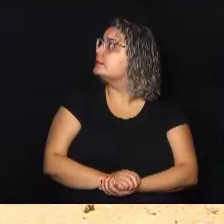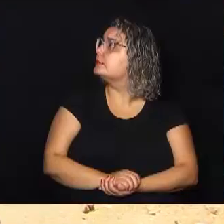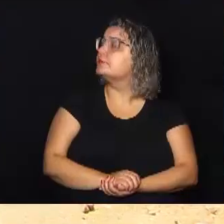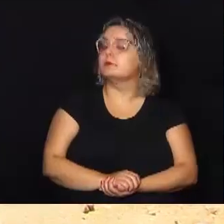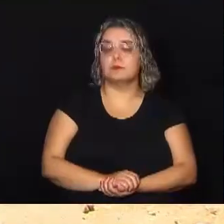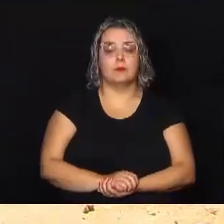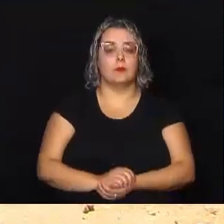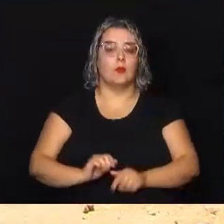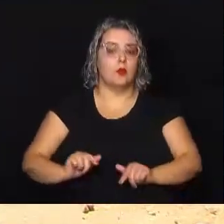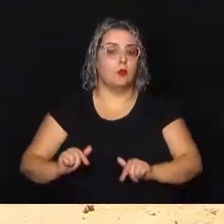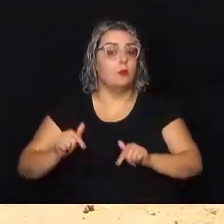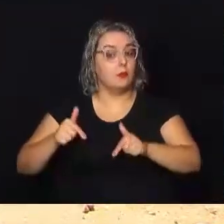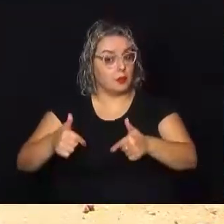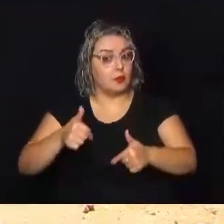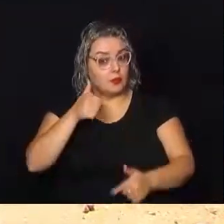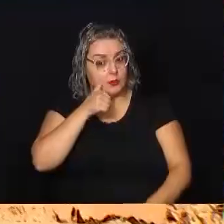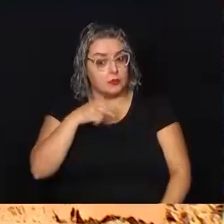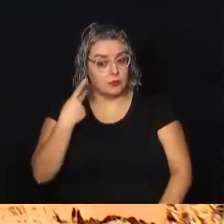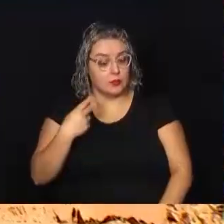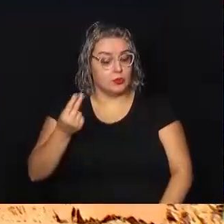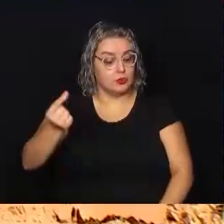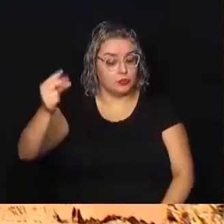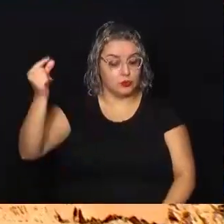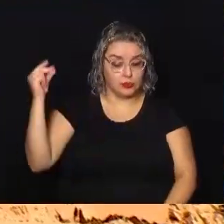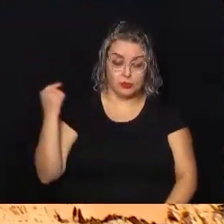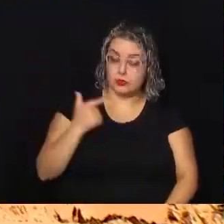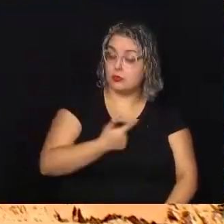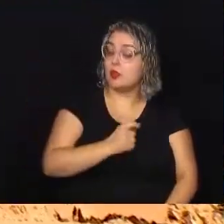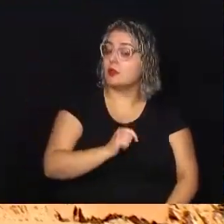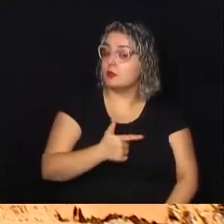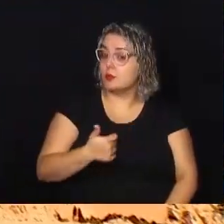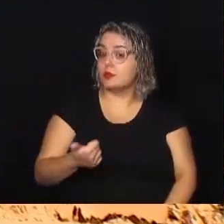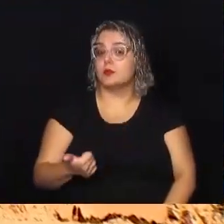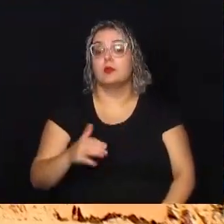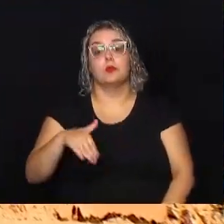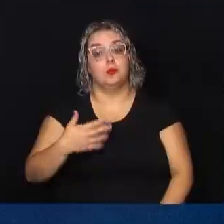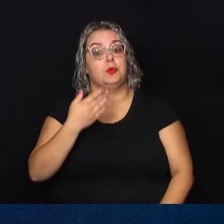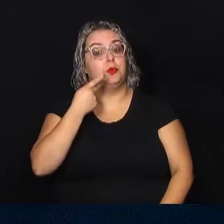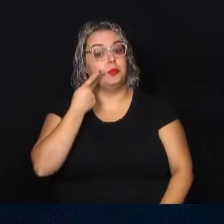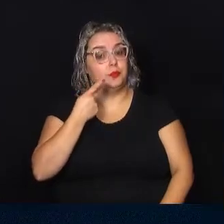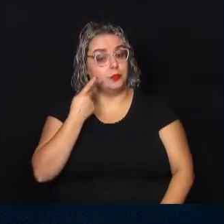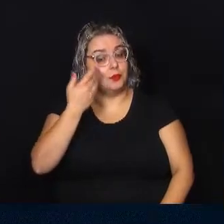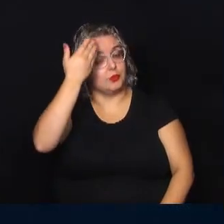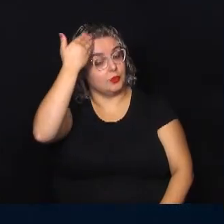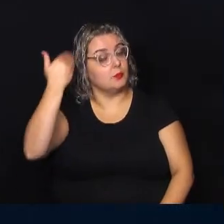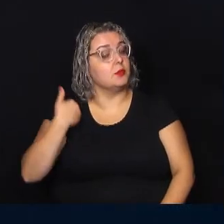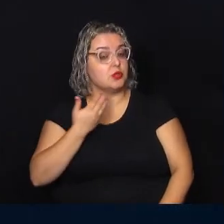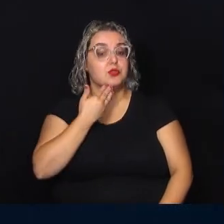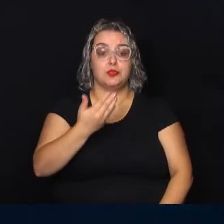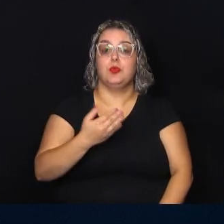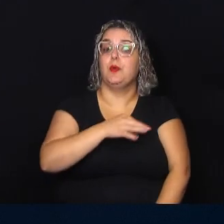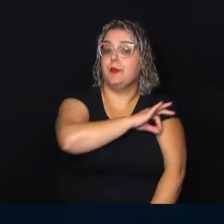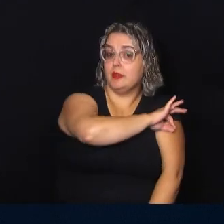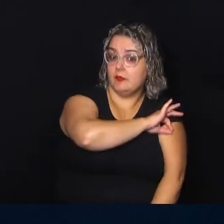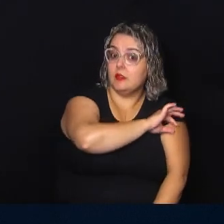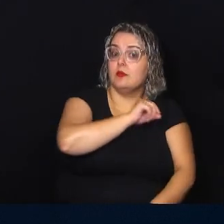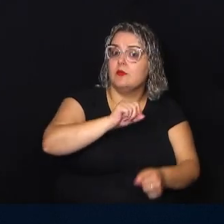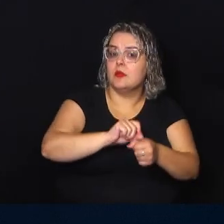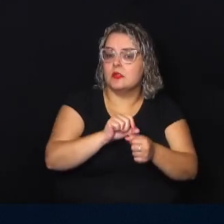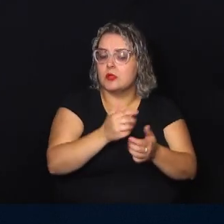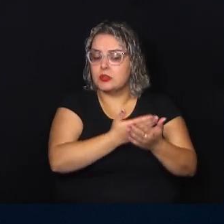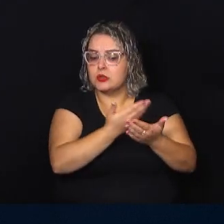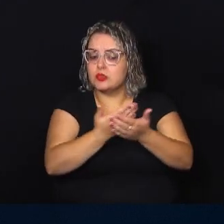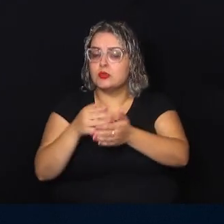Uma luta da vereadora que vem desde 2021, quando Débora Palermo pediu à Prefeitura para que fossem feitos